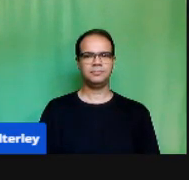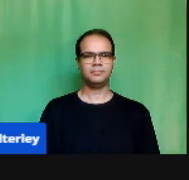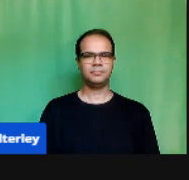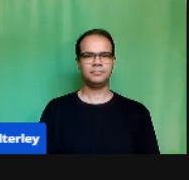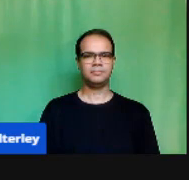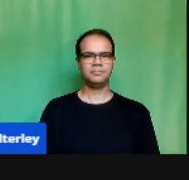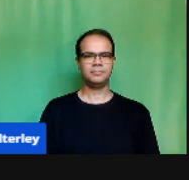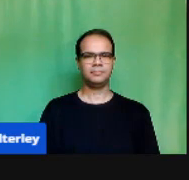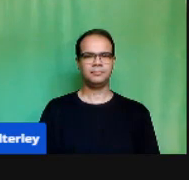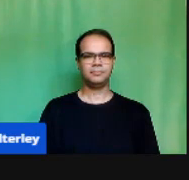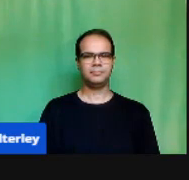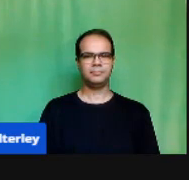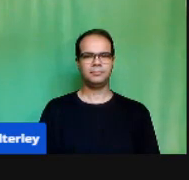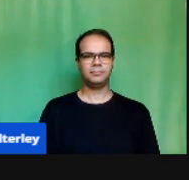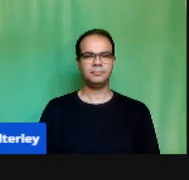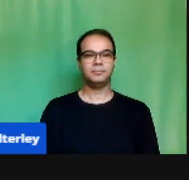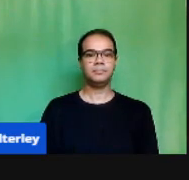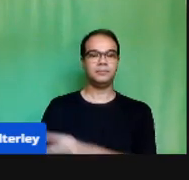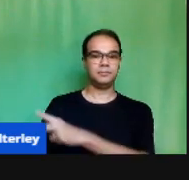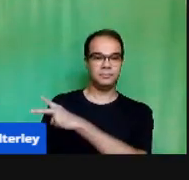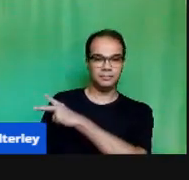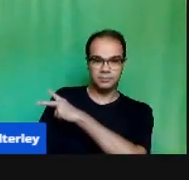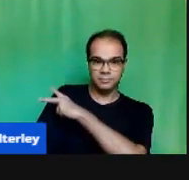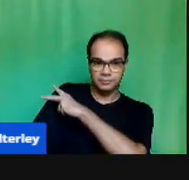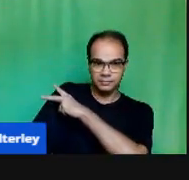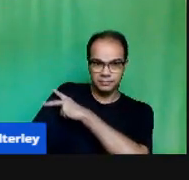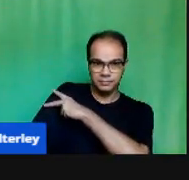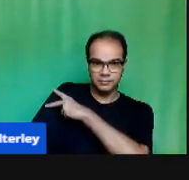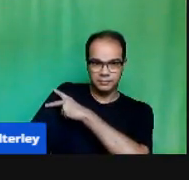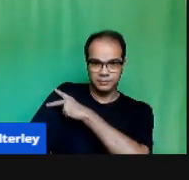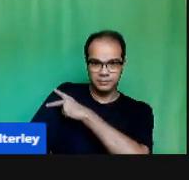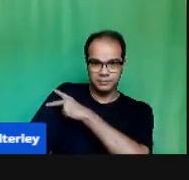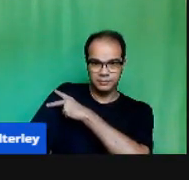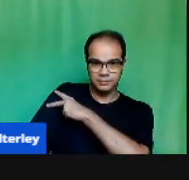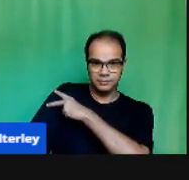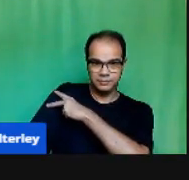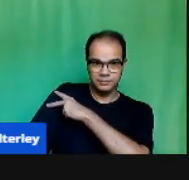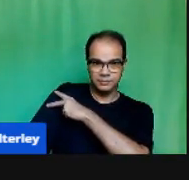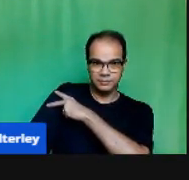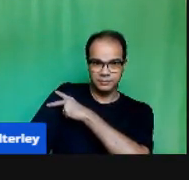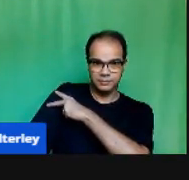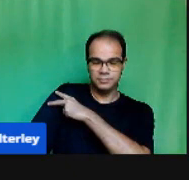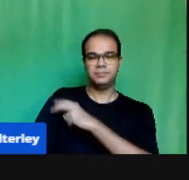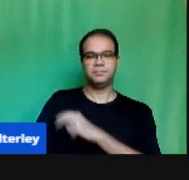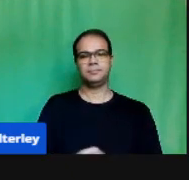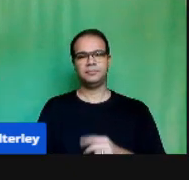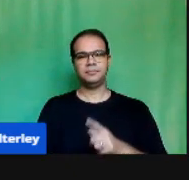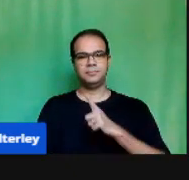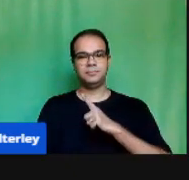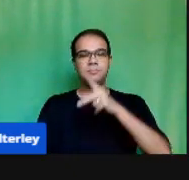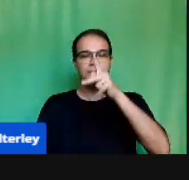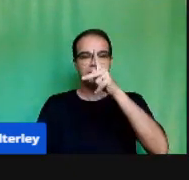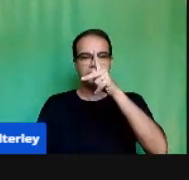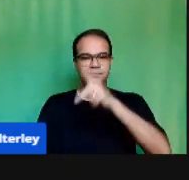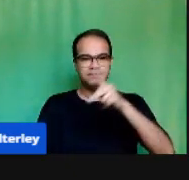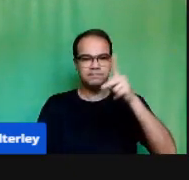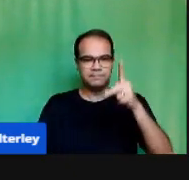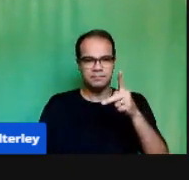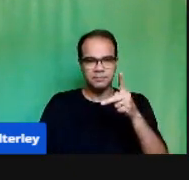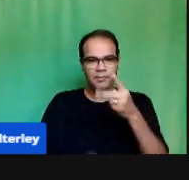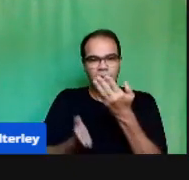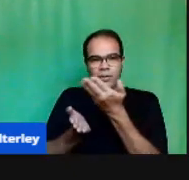O segundo ano é composto por professores mediadores